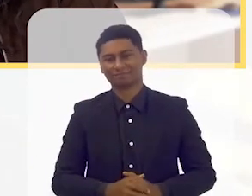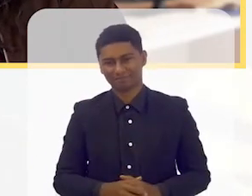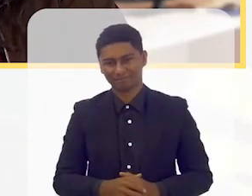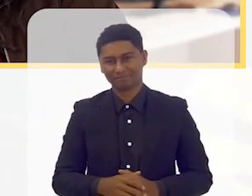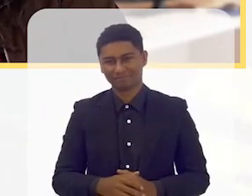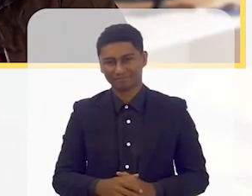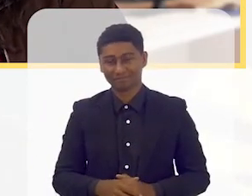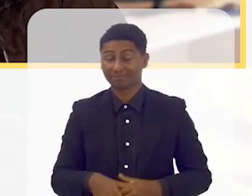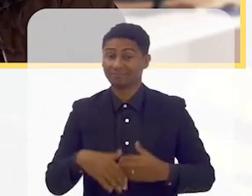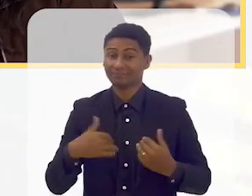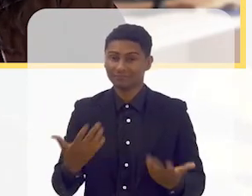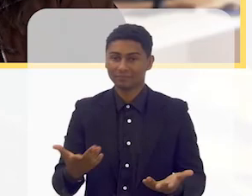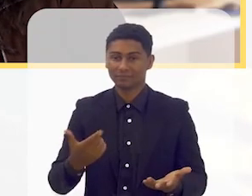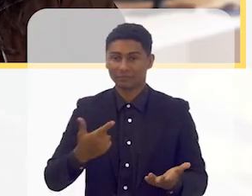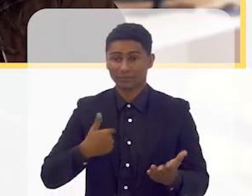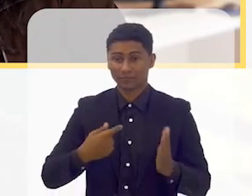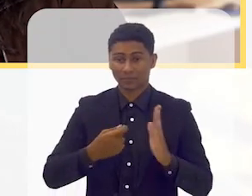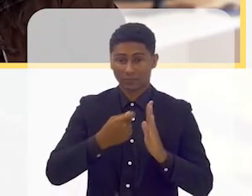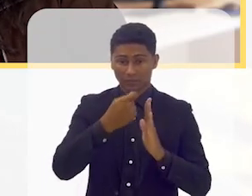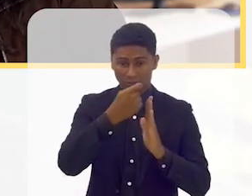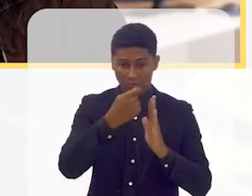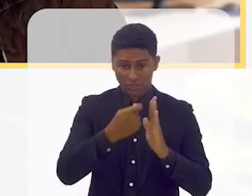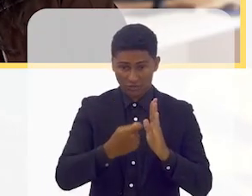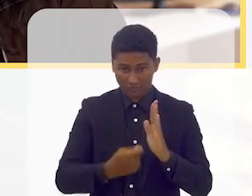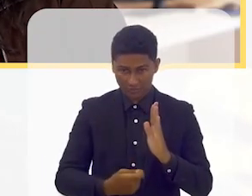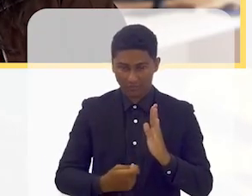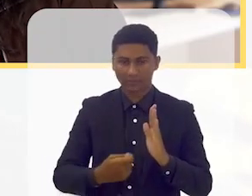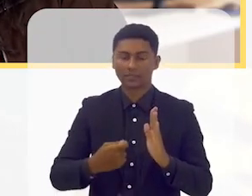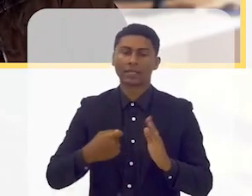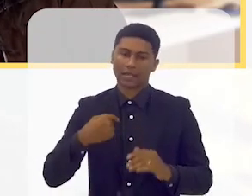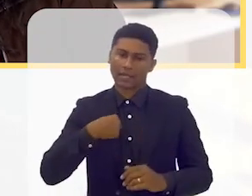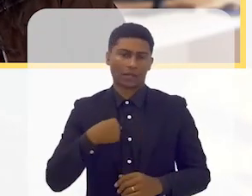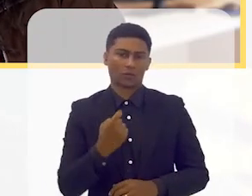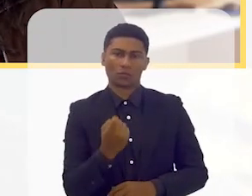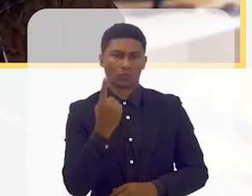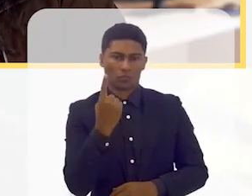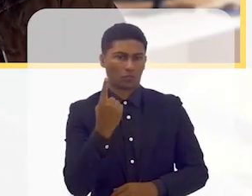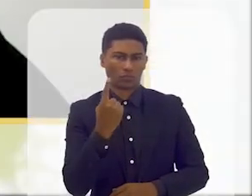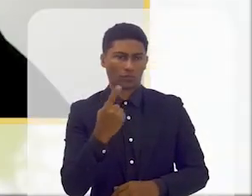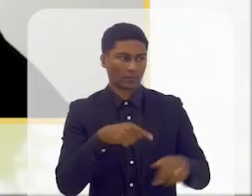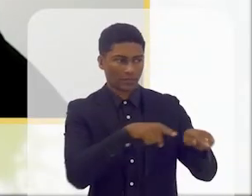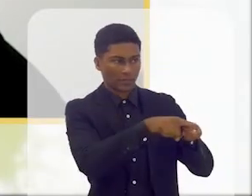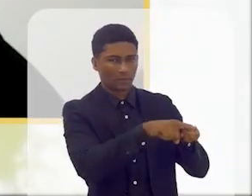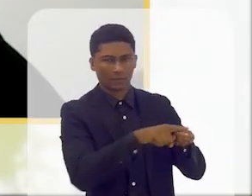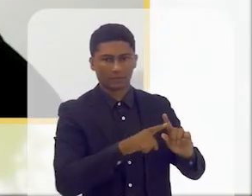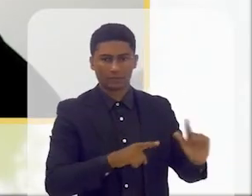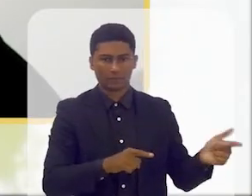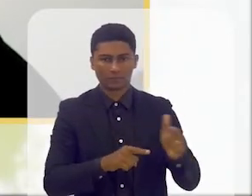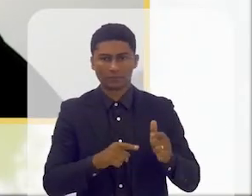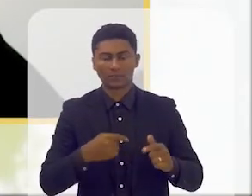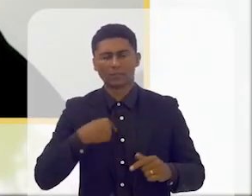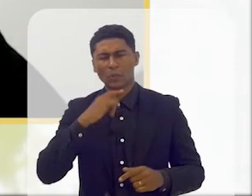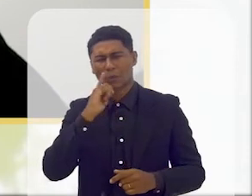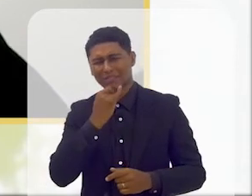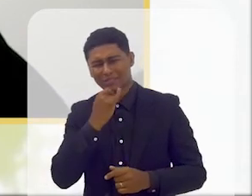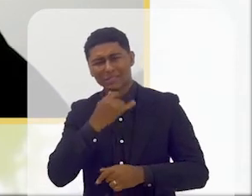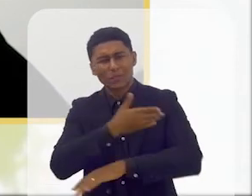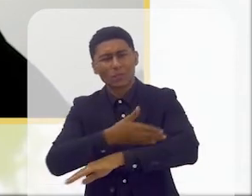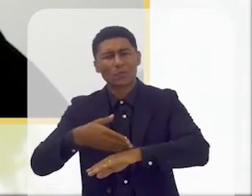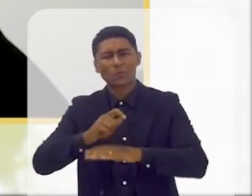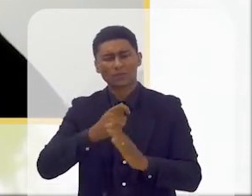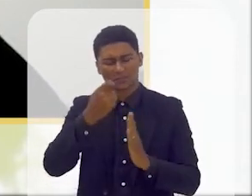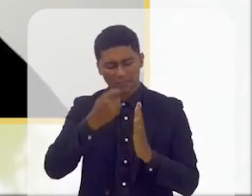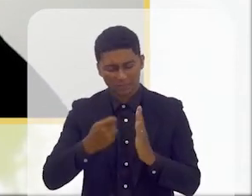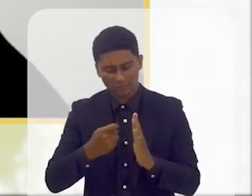logo nessa altura eu escrevia eu sou uma filha única portanto não tenho irmãos e quando estava triste escrevia